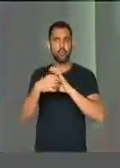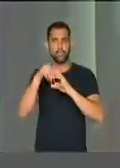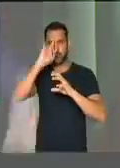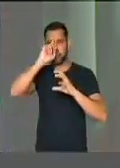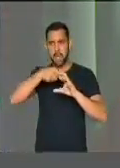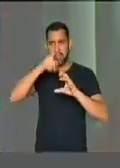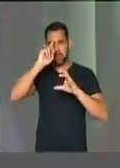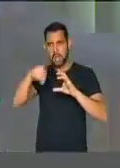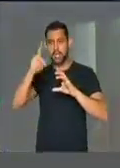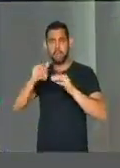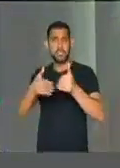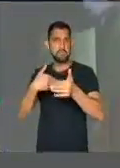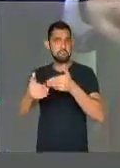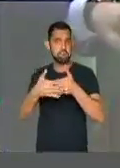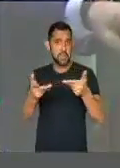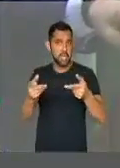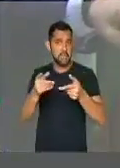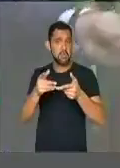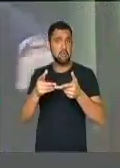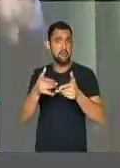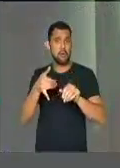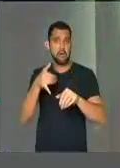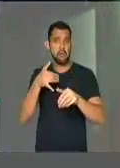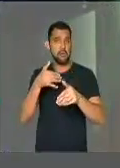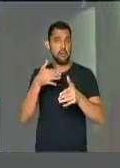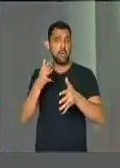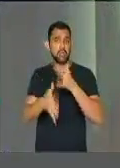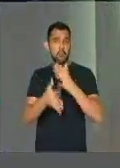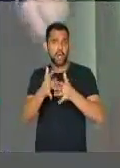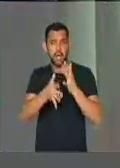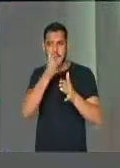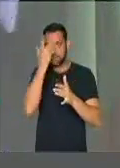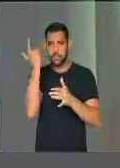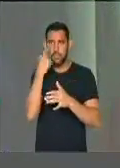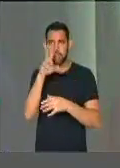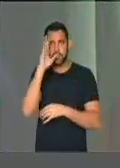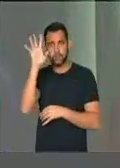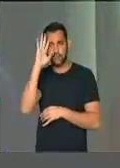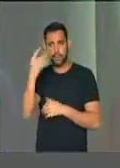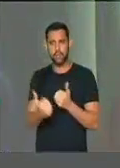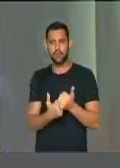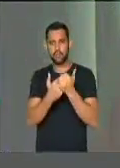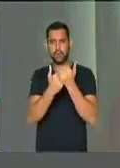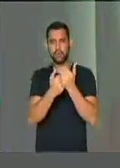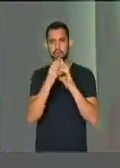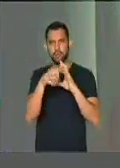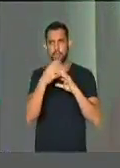mandam, desmandam e inviabilizam aqueles que sonham e contribuem com a Constituição na base do partido. Obrigado. Obrigado.